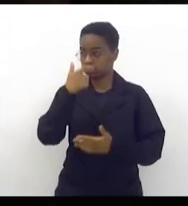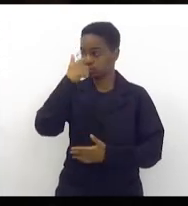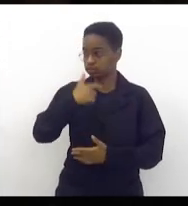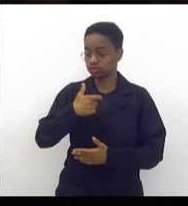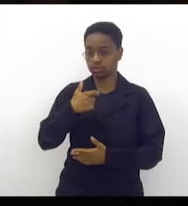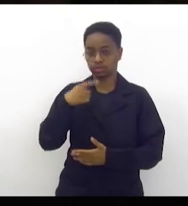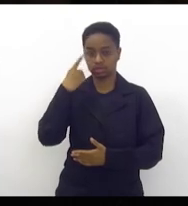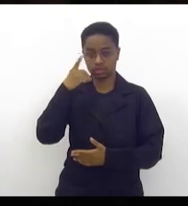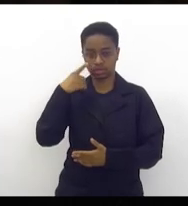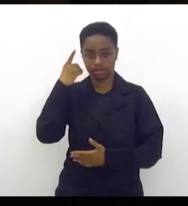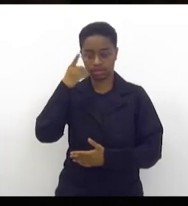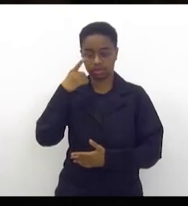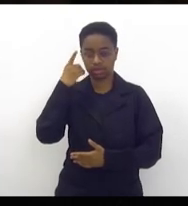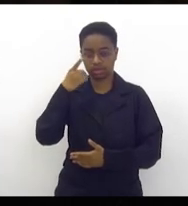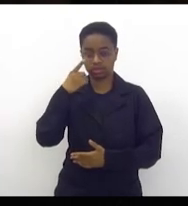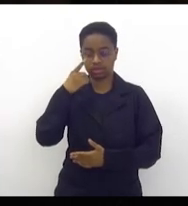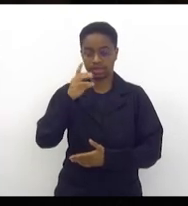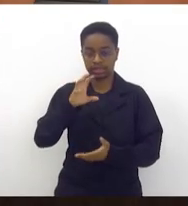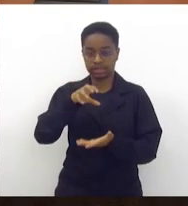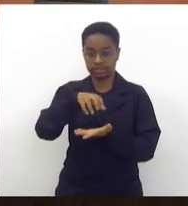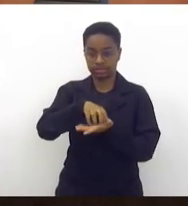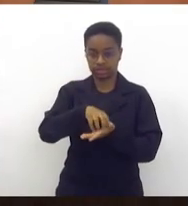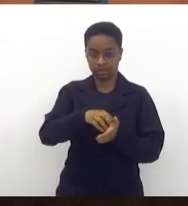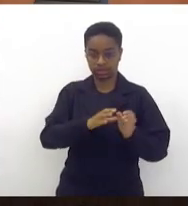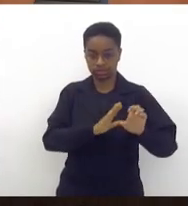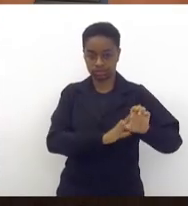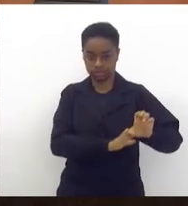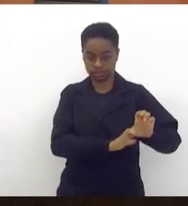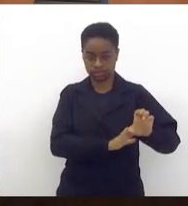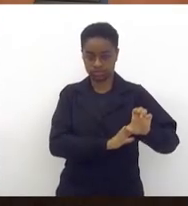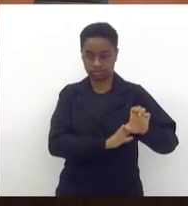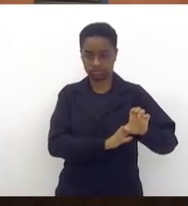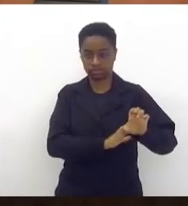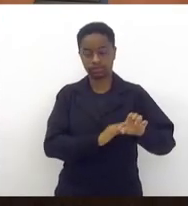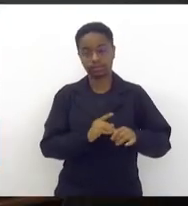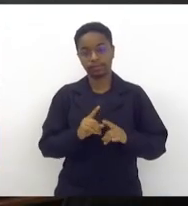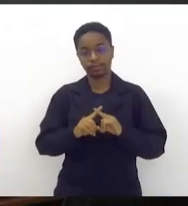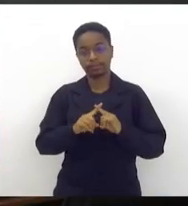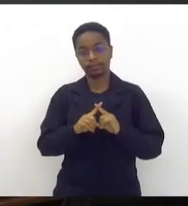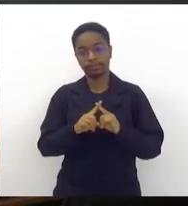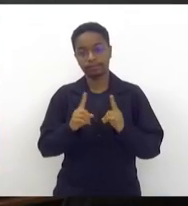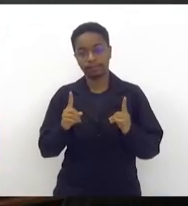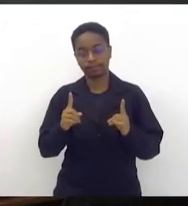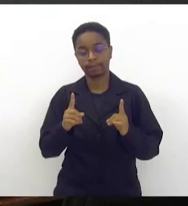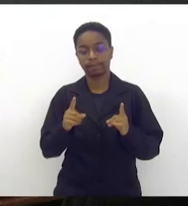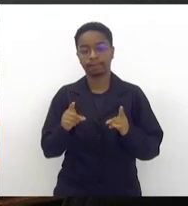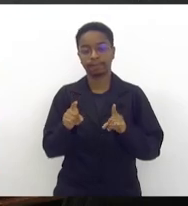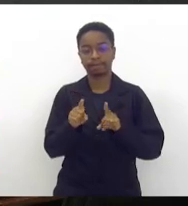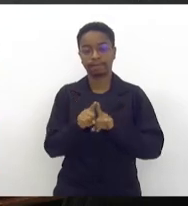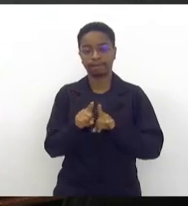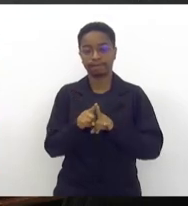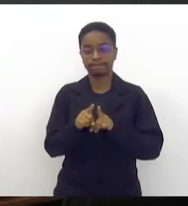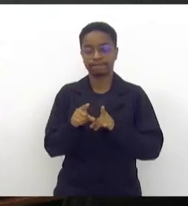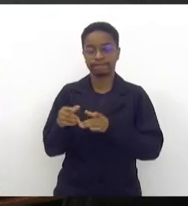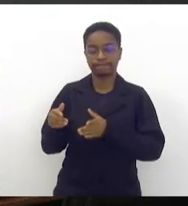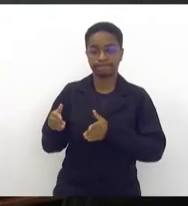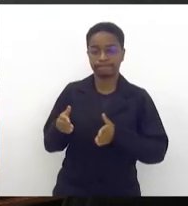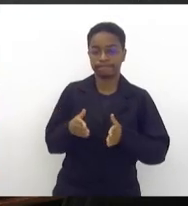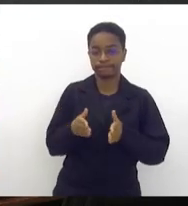de centro-esquerda. Mas eu fiz um caminho não igual ao de Vossa Excelência,